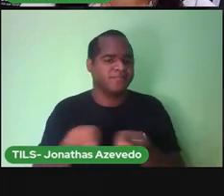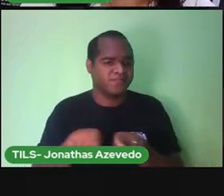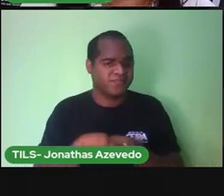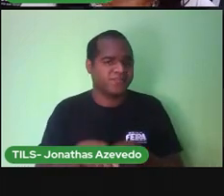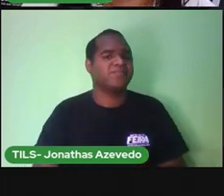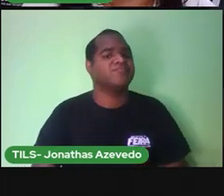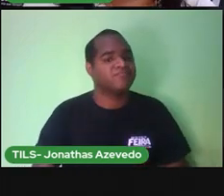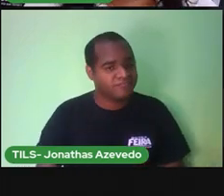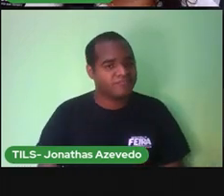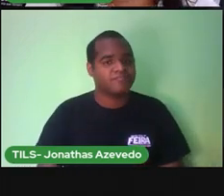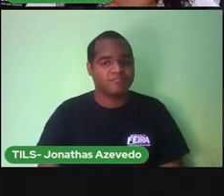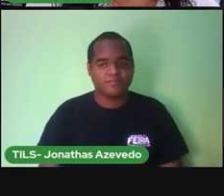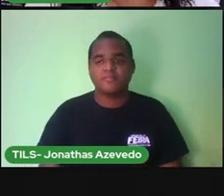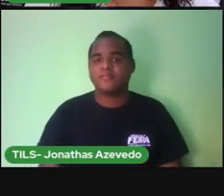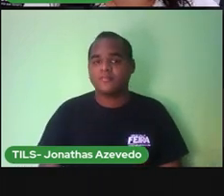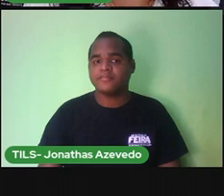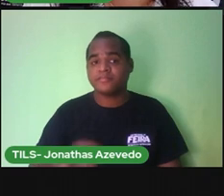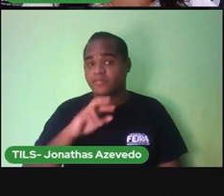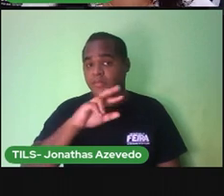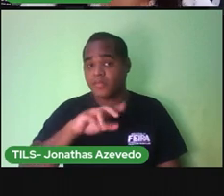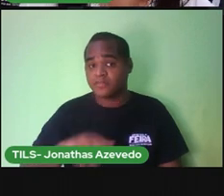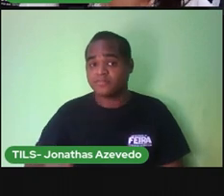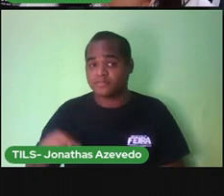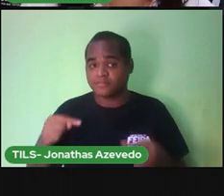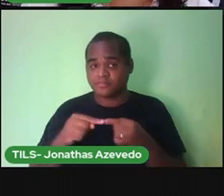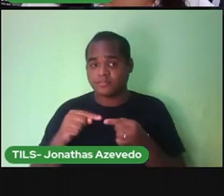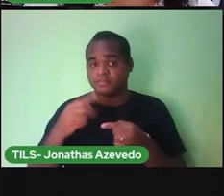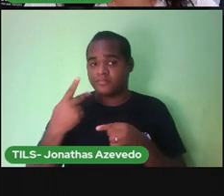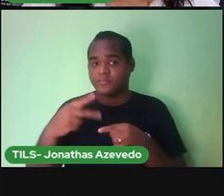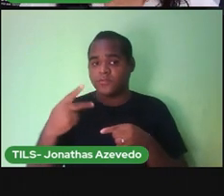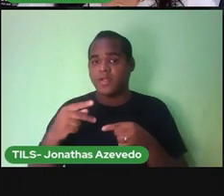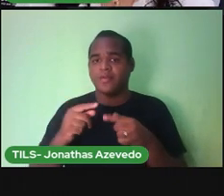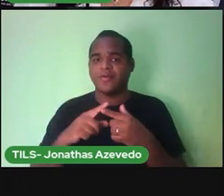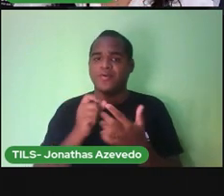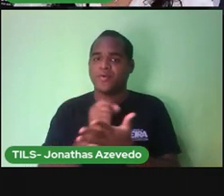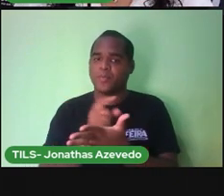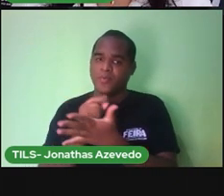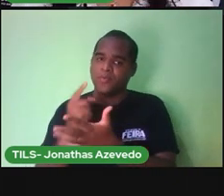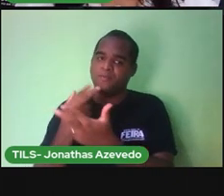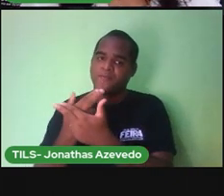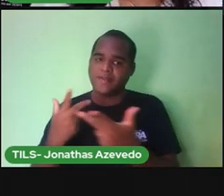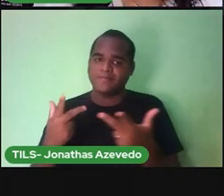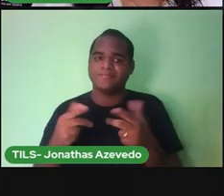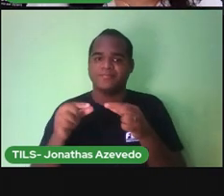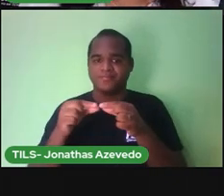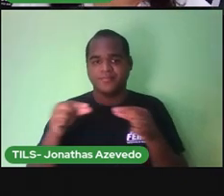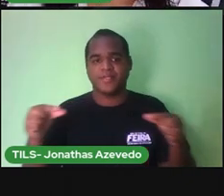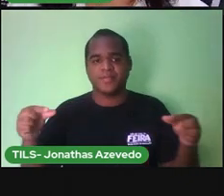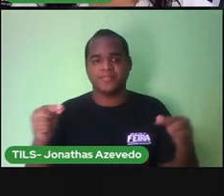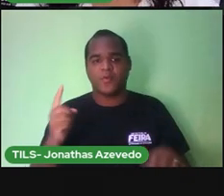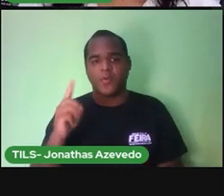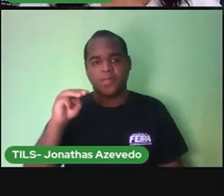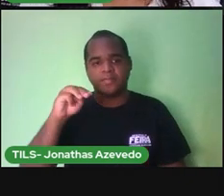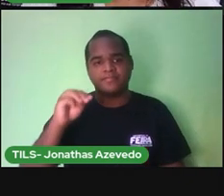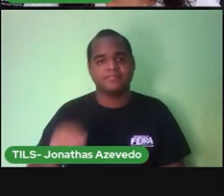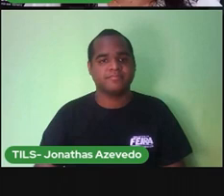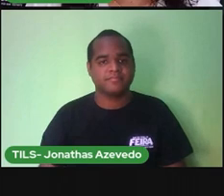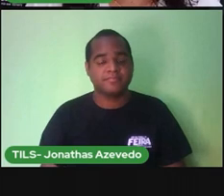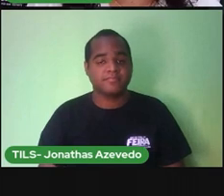Todas essas coisas São compradas Em metro Outro exemplo Que a Pró trouxe